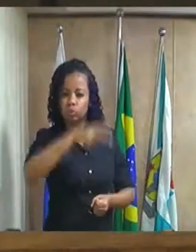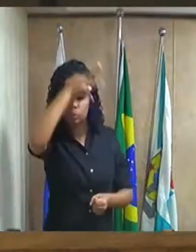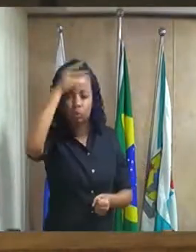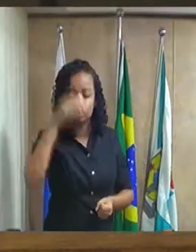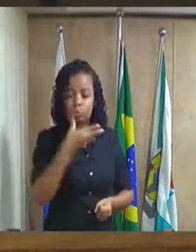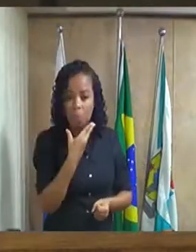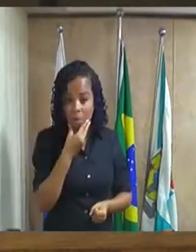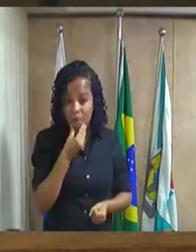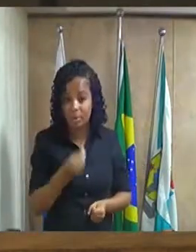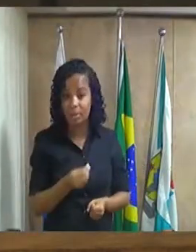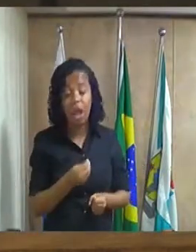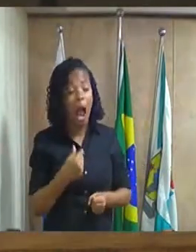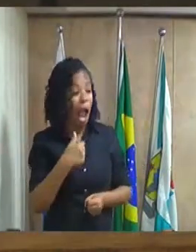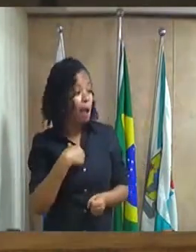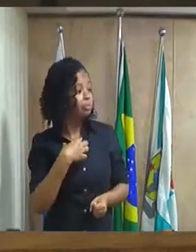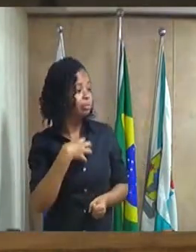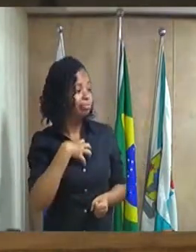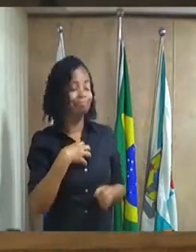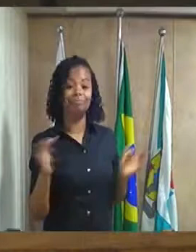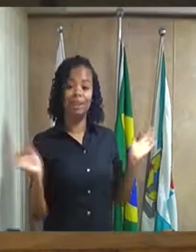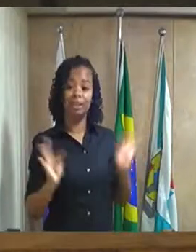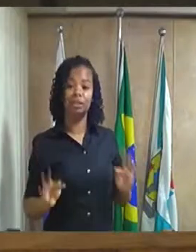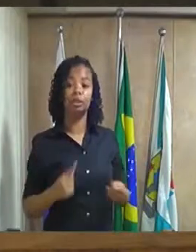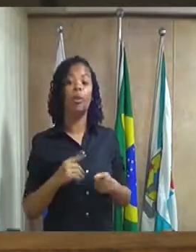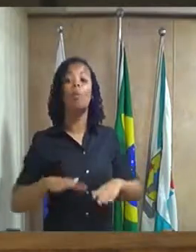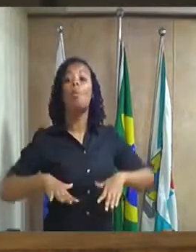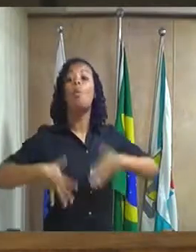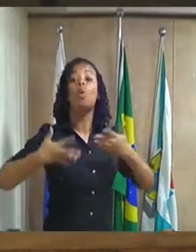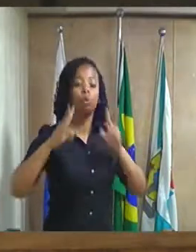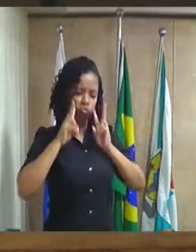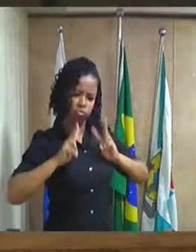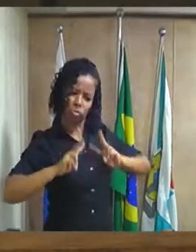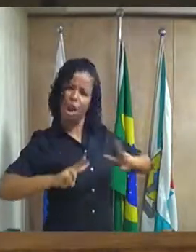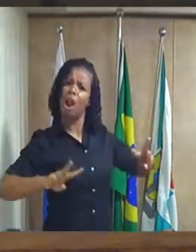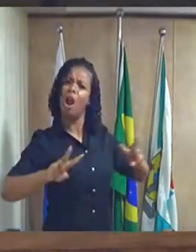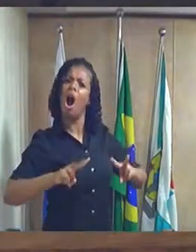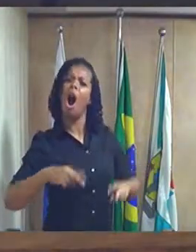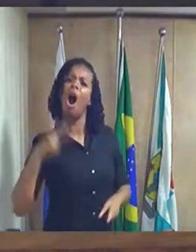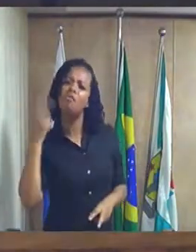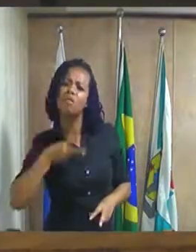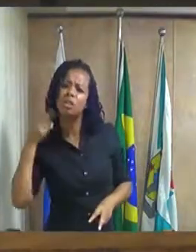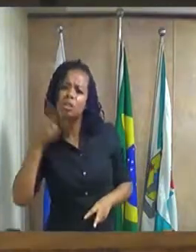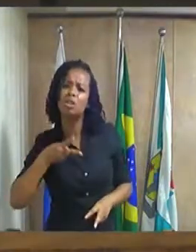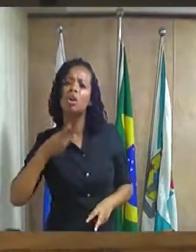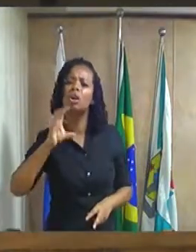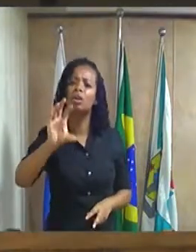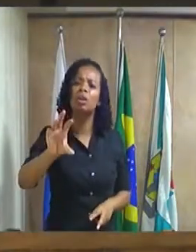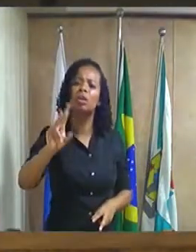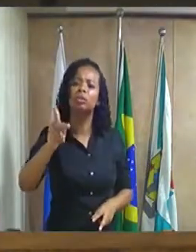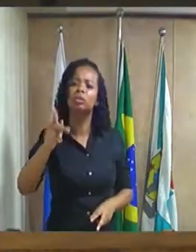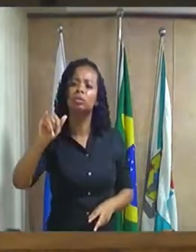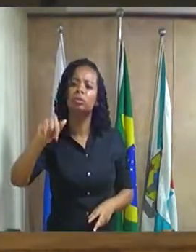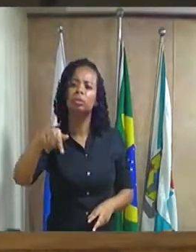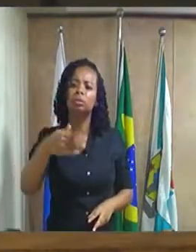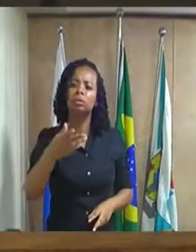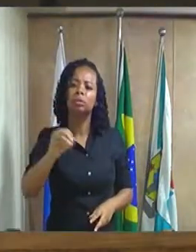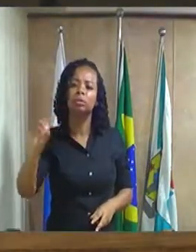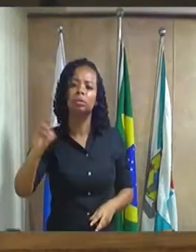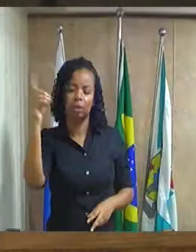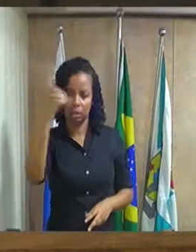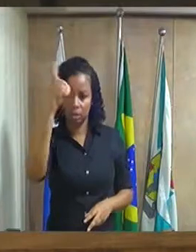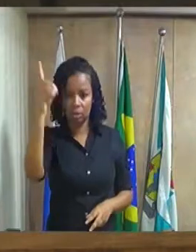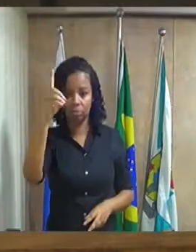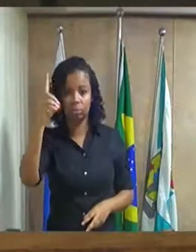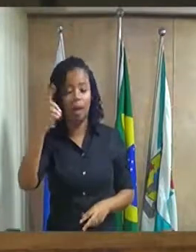quando eu vejo e observo o vereador Chiquinho Grandão trazendo esta casa essas notícias